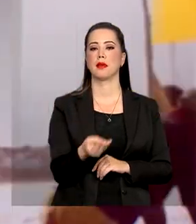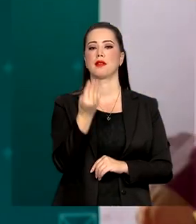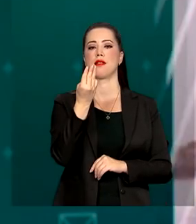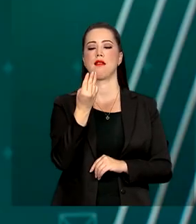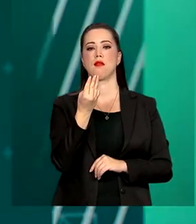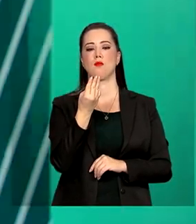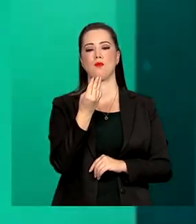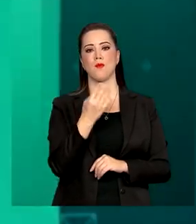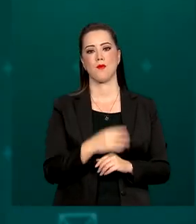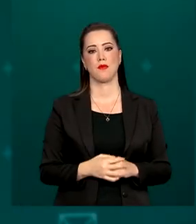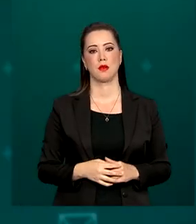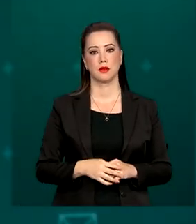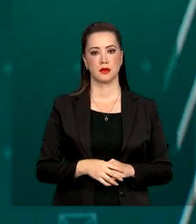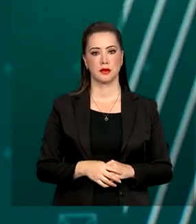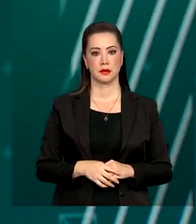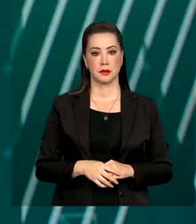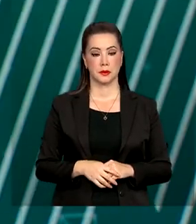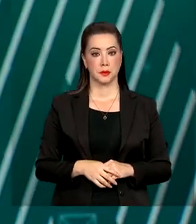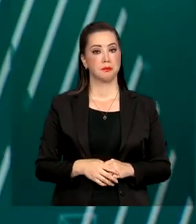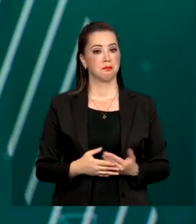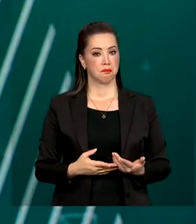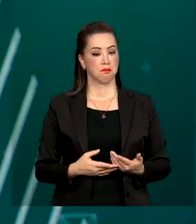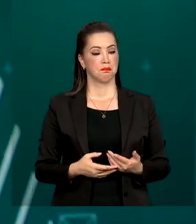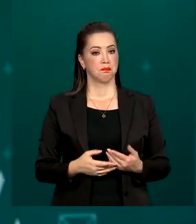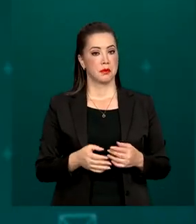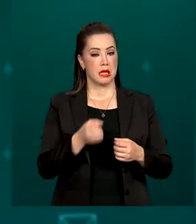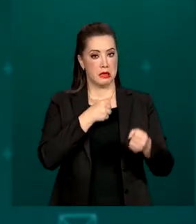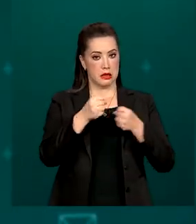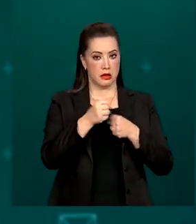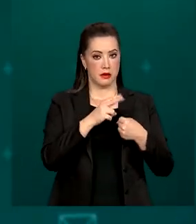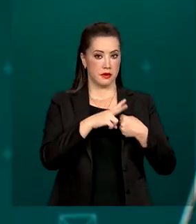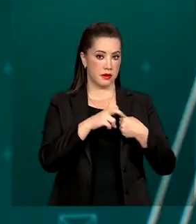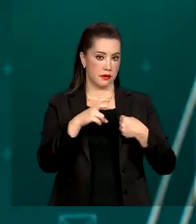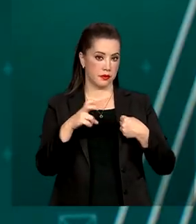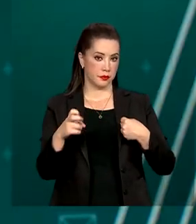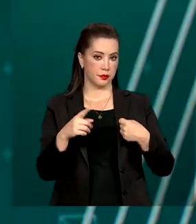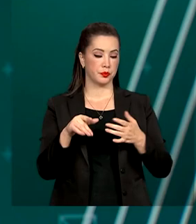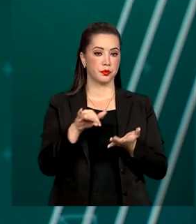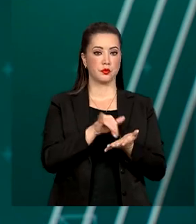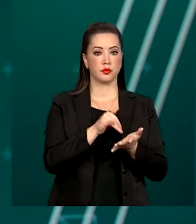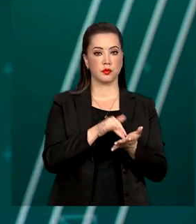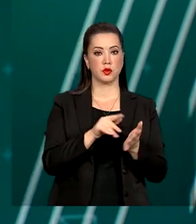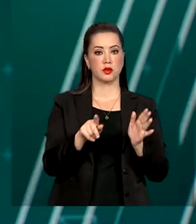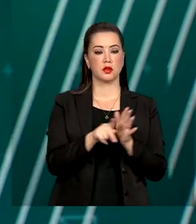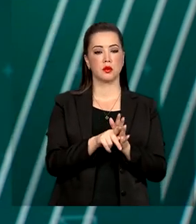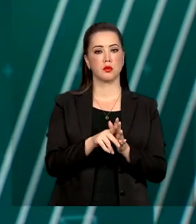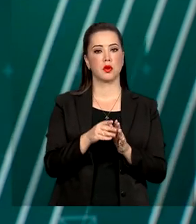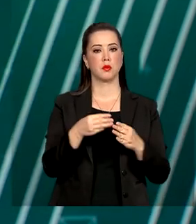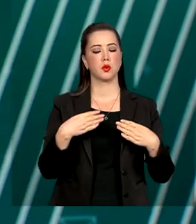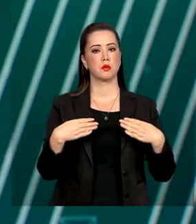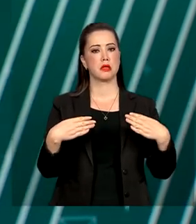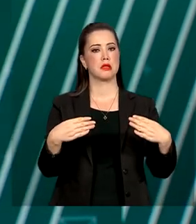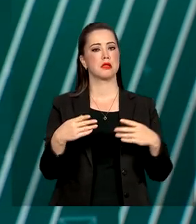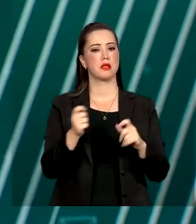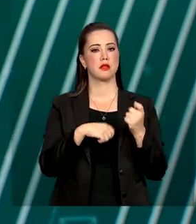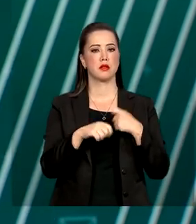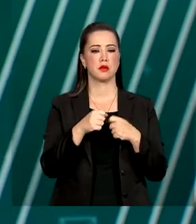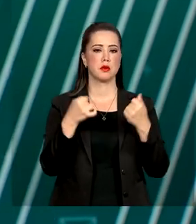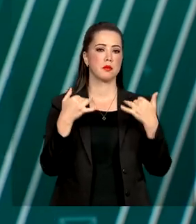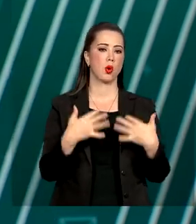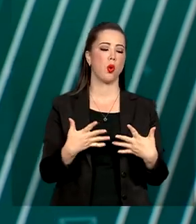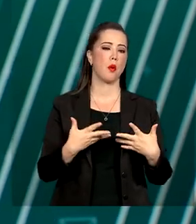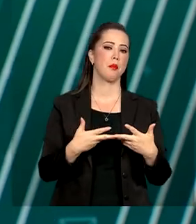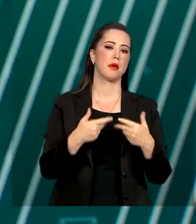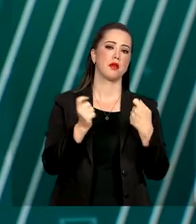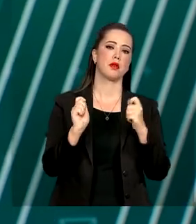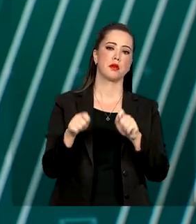Em entrevista ao programa de rádio A Voz do Brasil, o secretário-executivo do Ministério da Economia falou sobre a melhora do